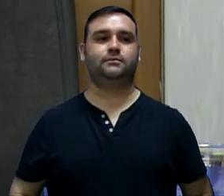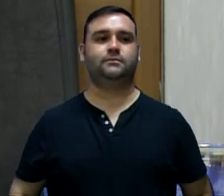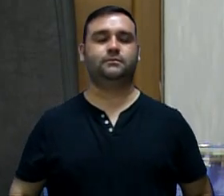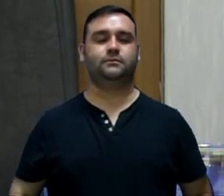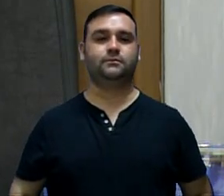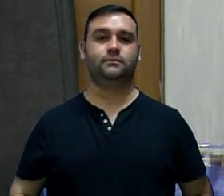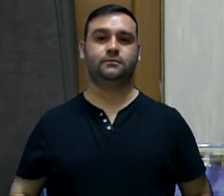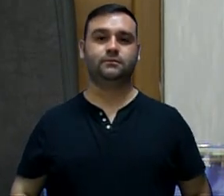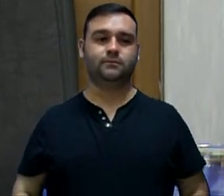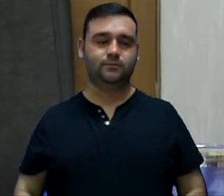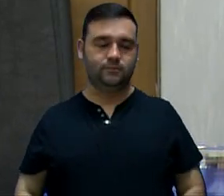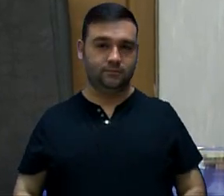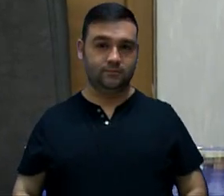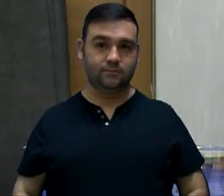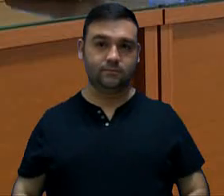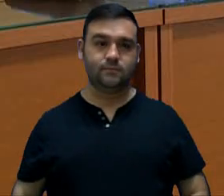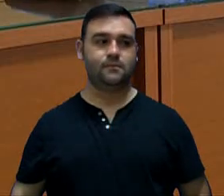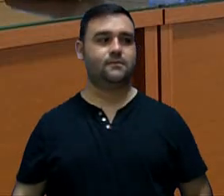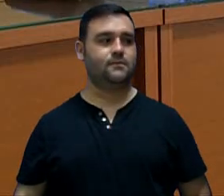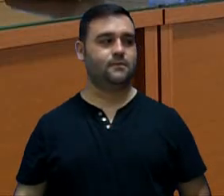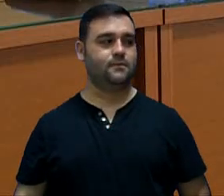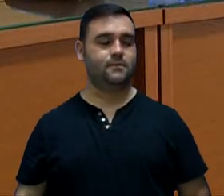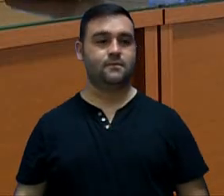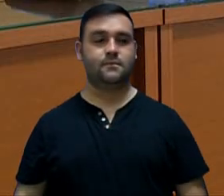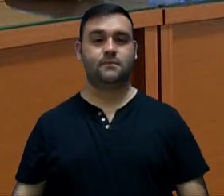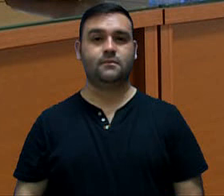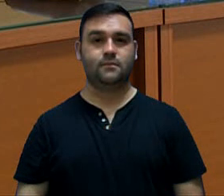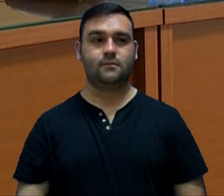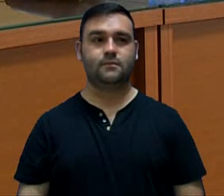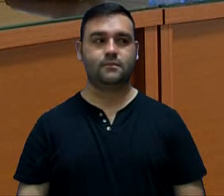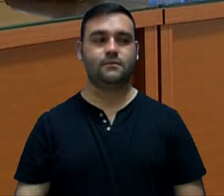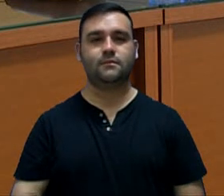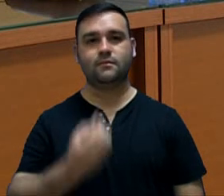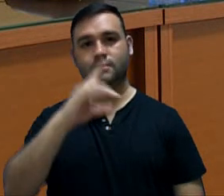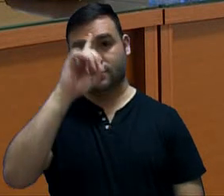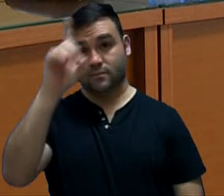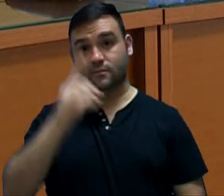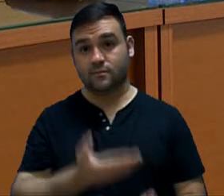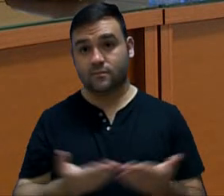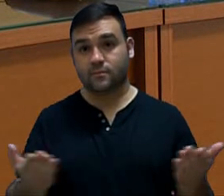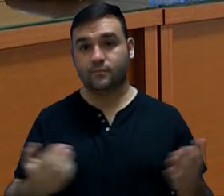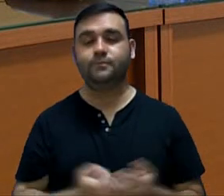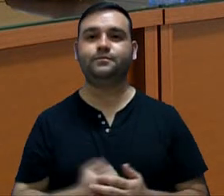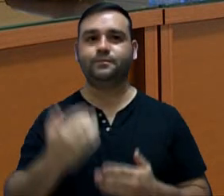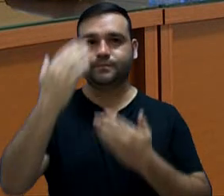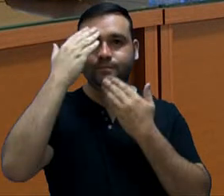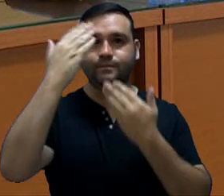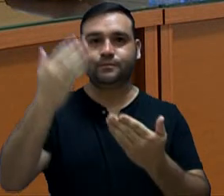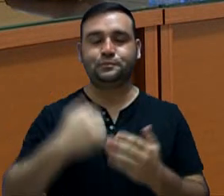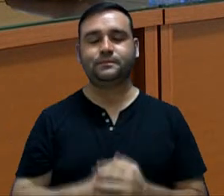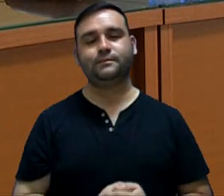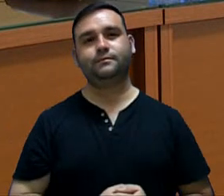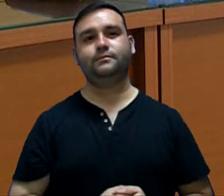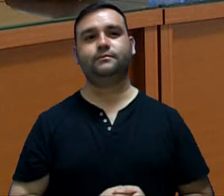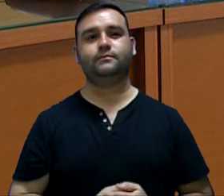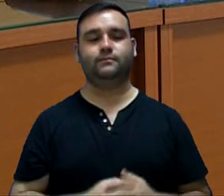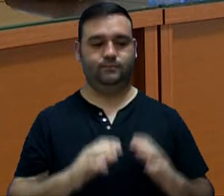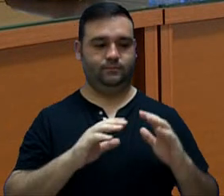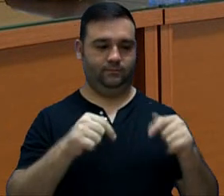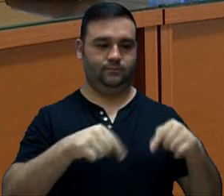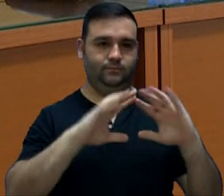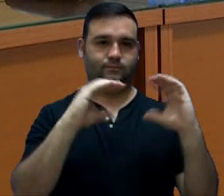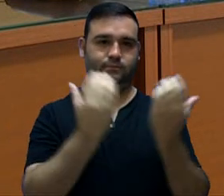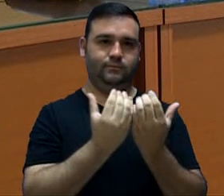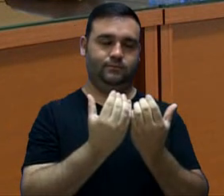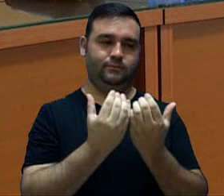Bom dia a todos. Obrigado à Câmara